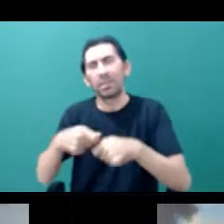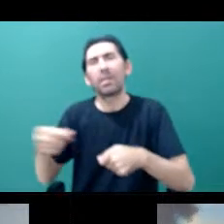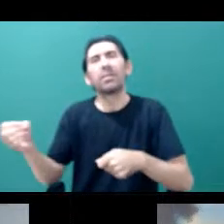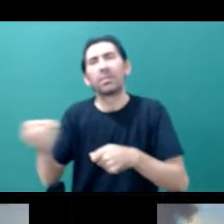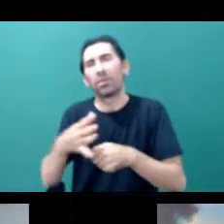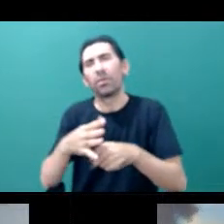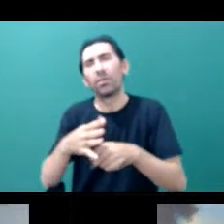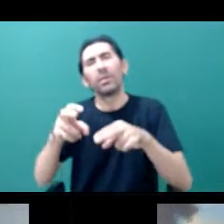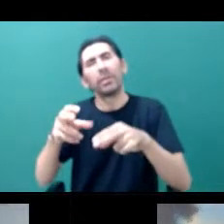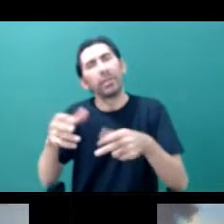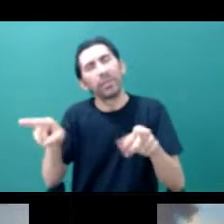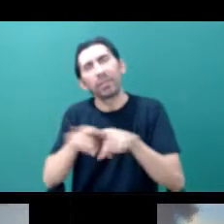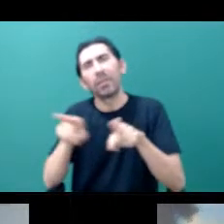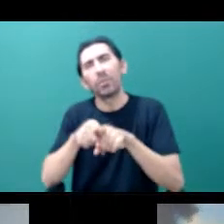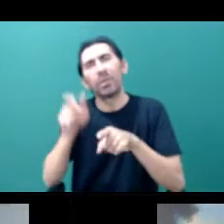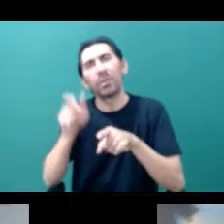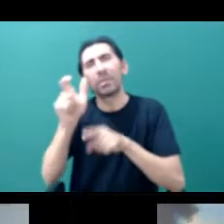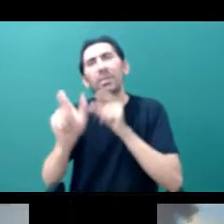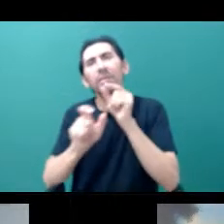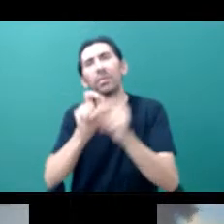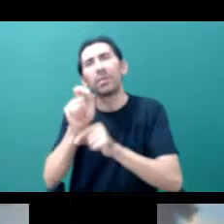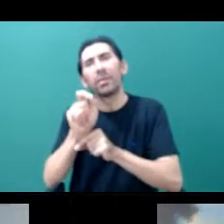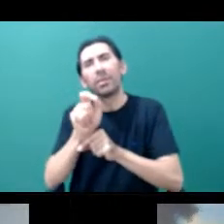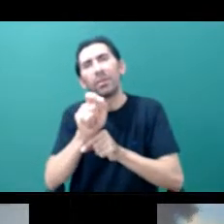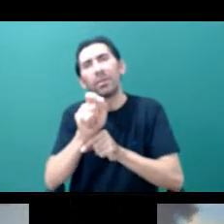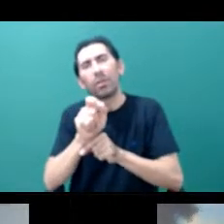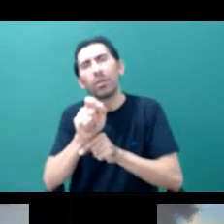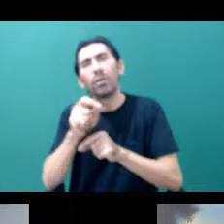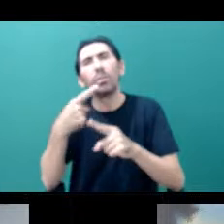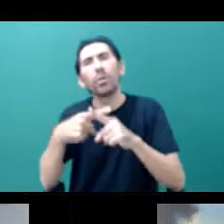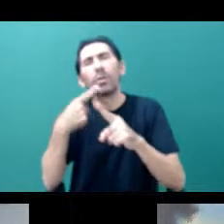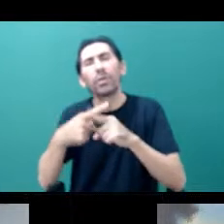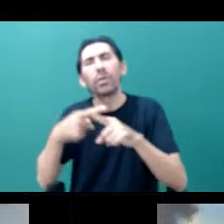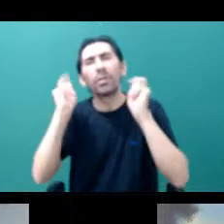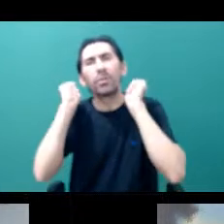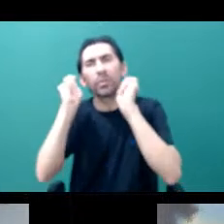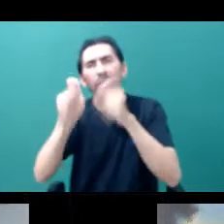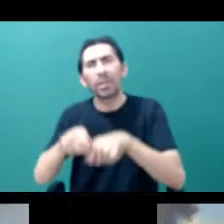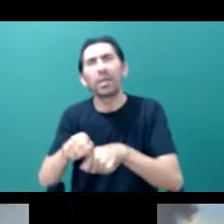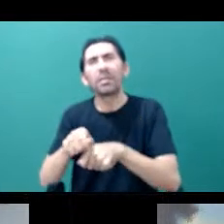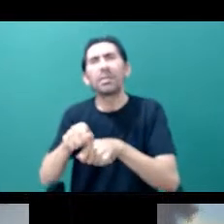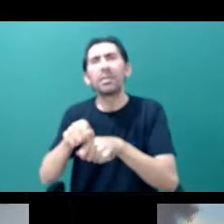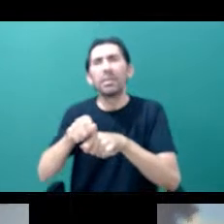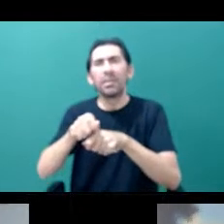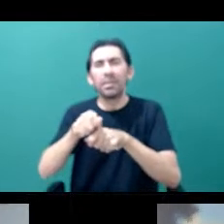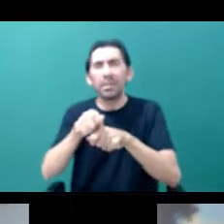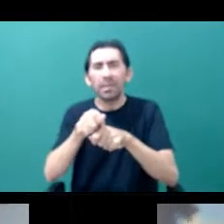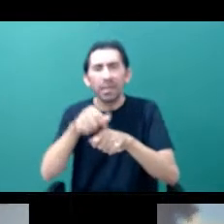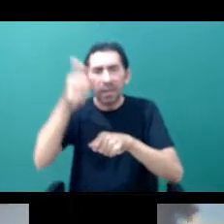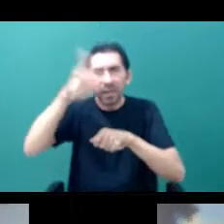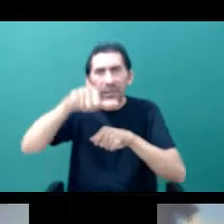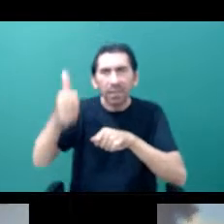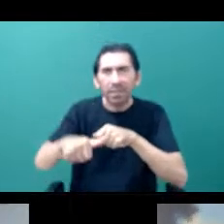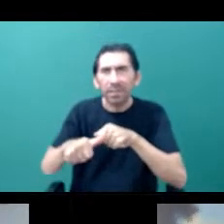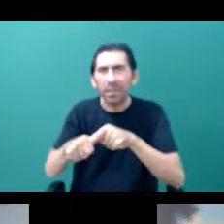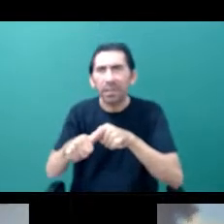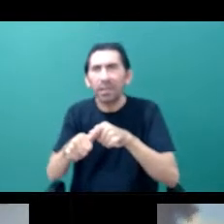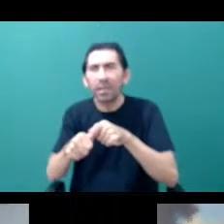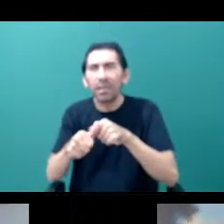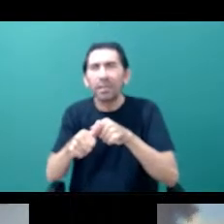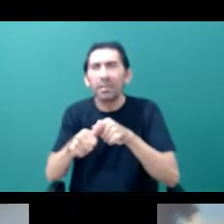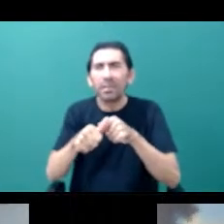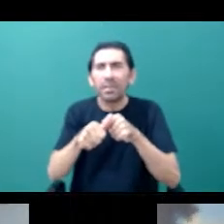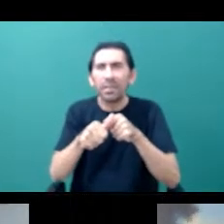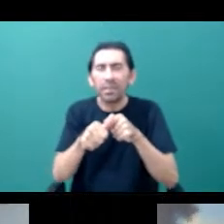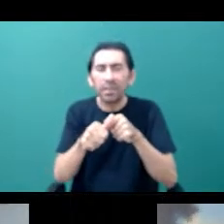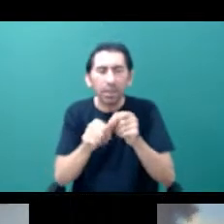E é interessante que vocês vejam o que nós somos capazes, hoje em dia, com uma simulação cosmológica, de reproduzir o universo que a